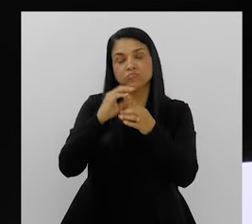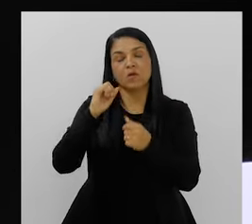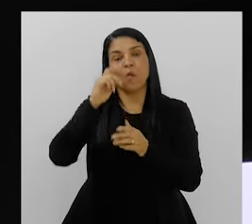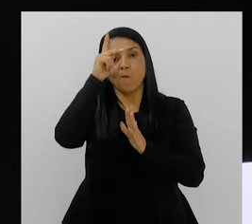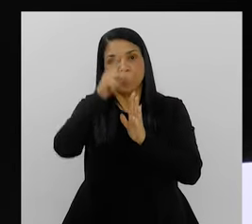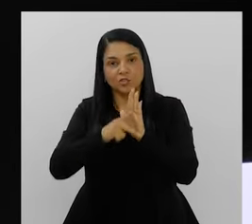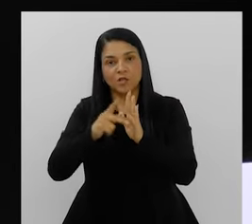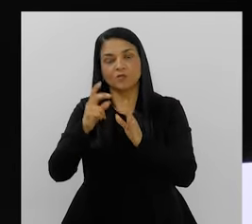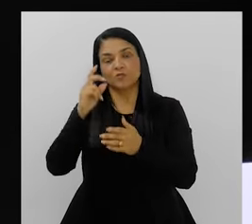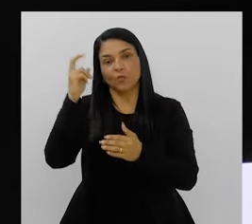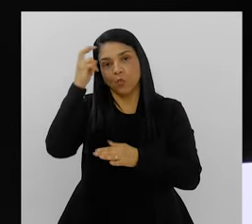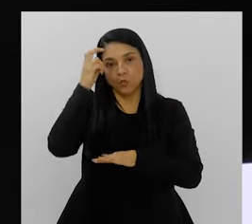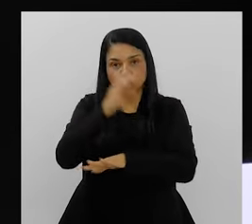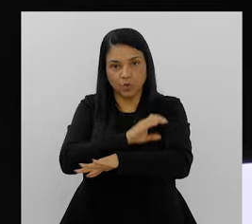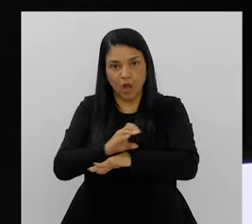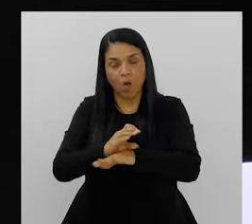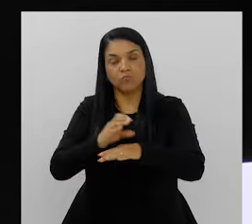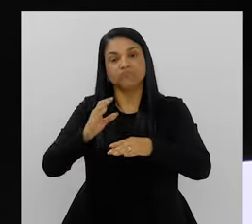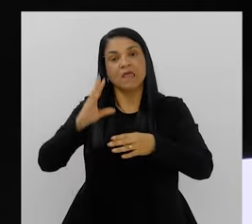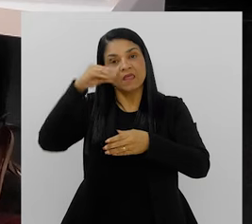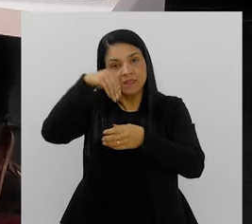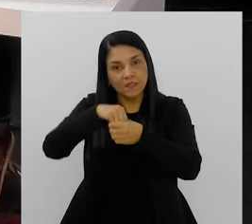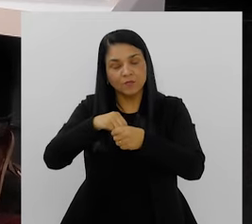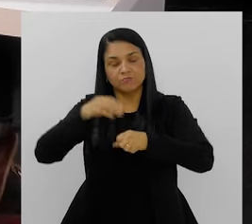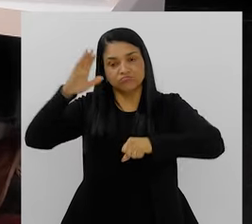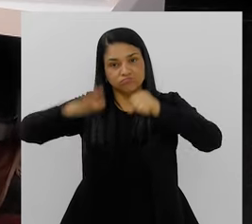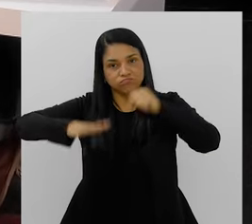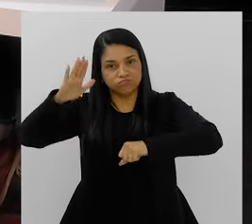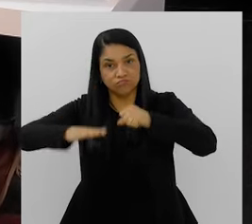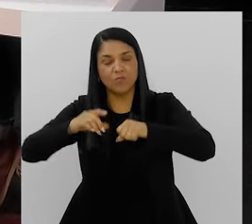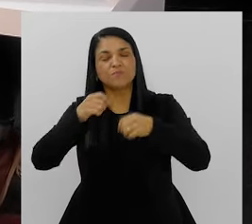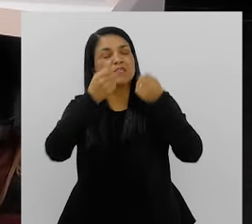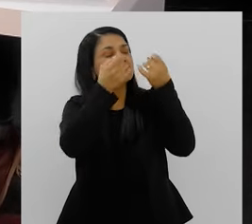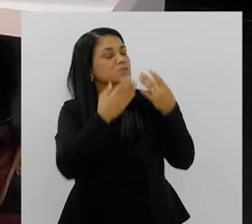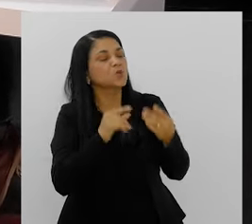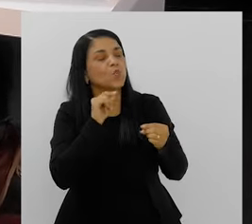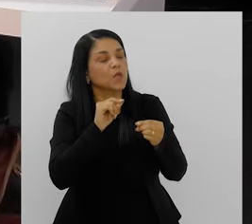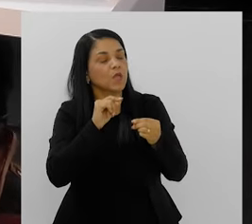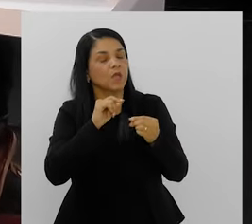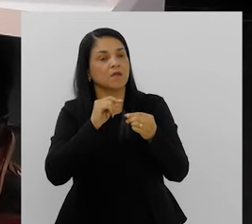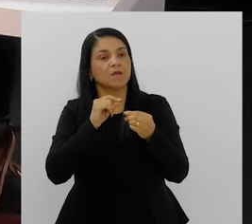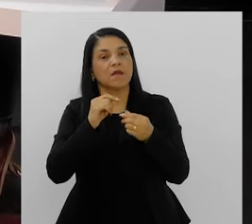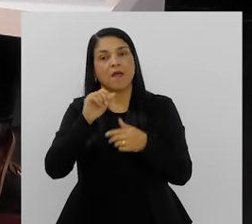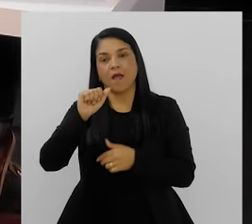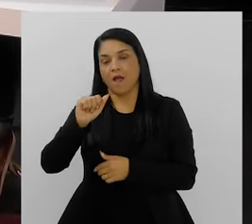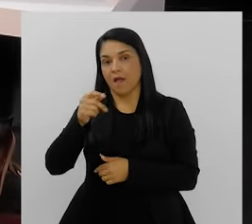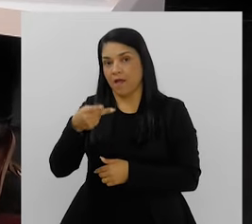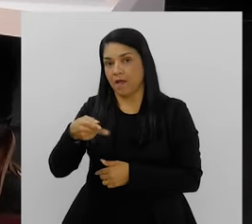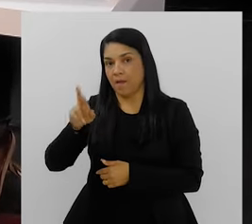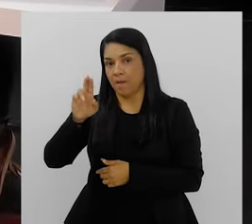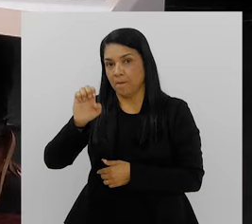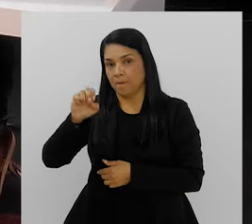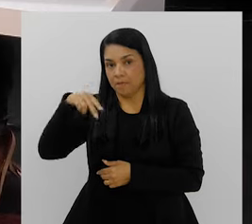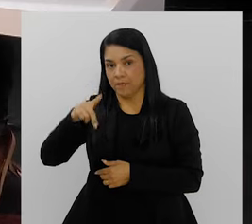do Aprendiz do Salgueiro. Conta para a gente o que é o Aprendiz do Salgueiro. Então, o Aprendiz do Salgueiro é uma escola mirim, esse ano ela